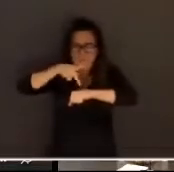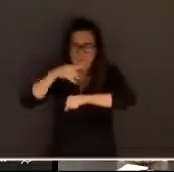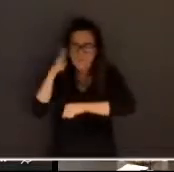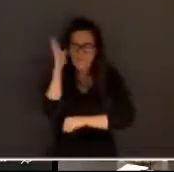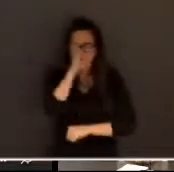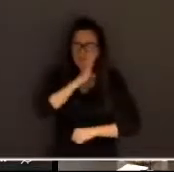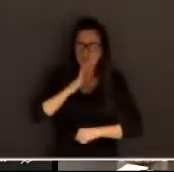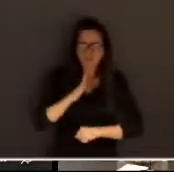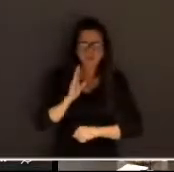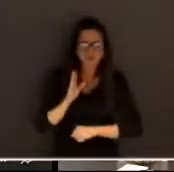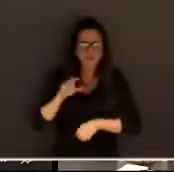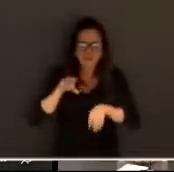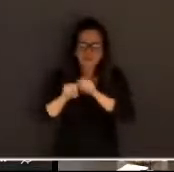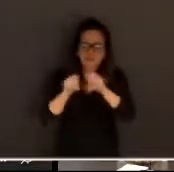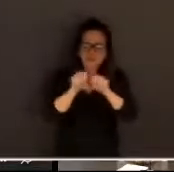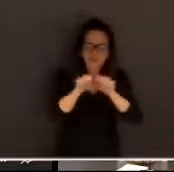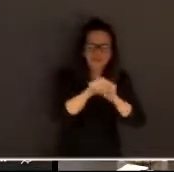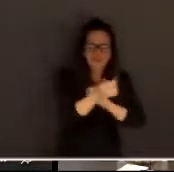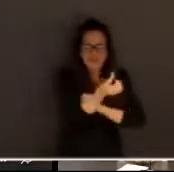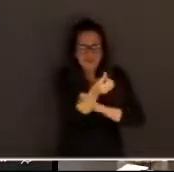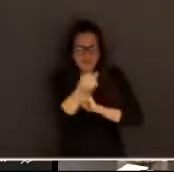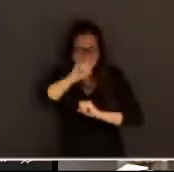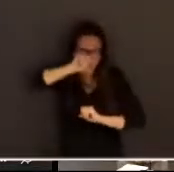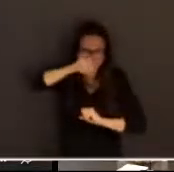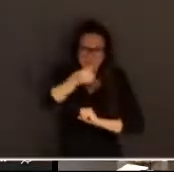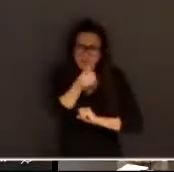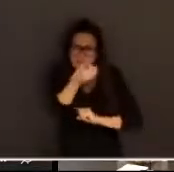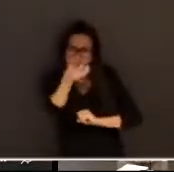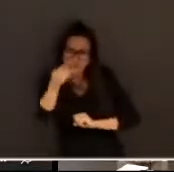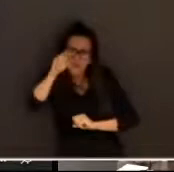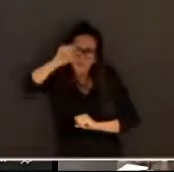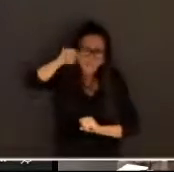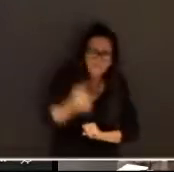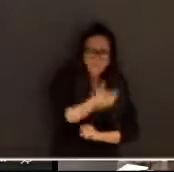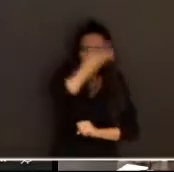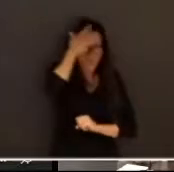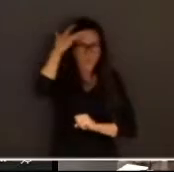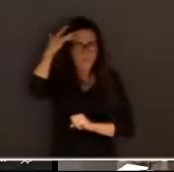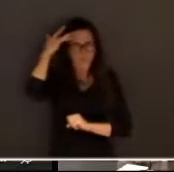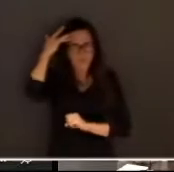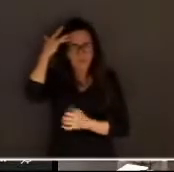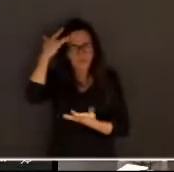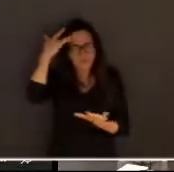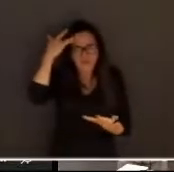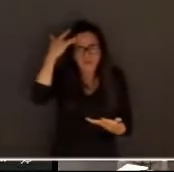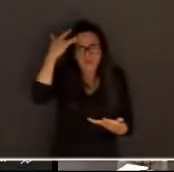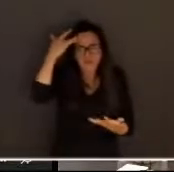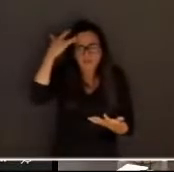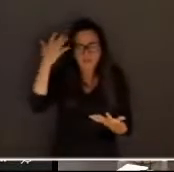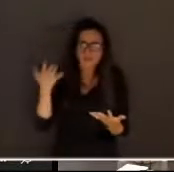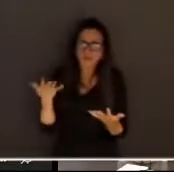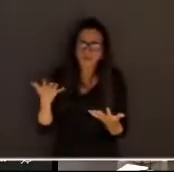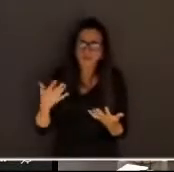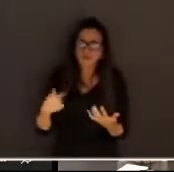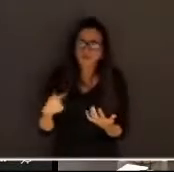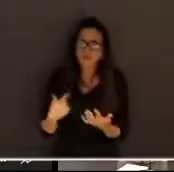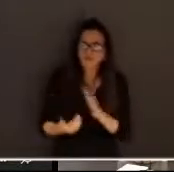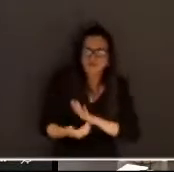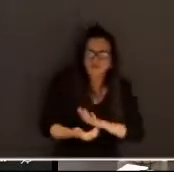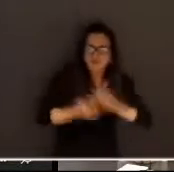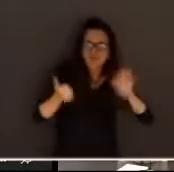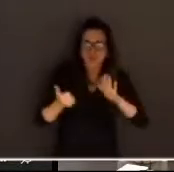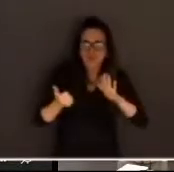que já mata 60 mil pessoas ao ano de tolher do ministério público de tolher da vítima o direito a um